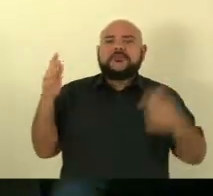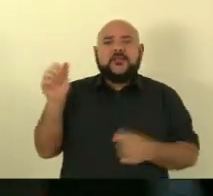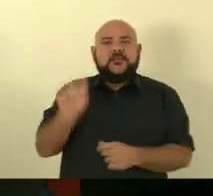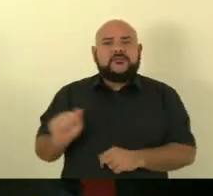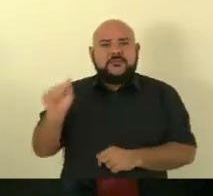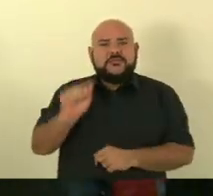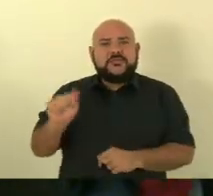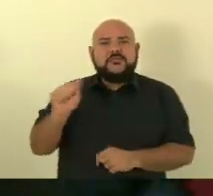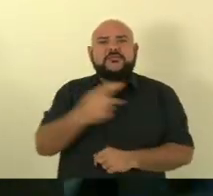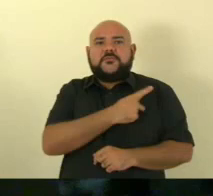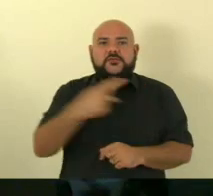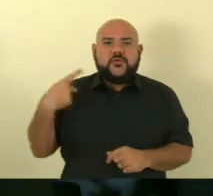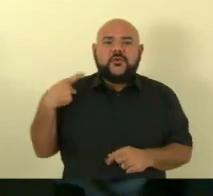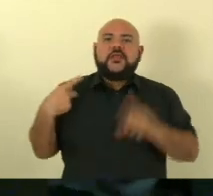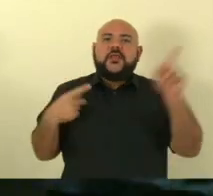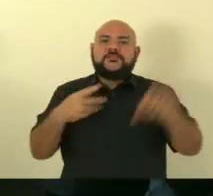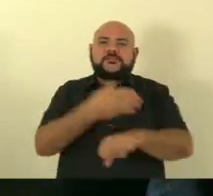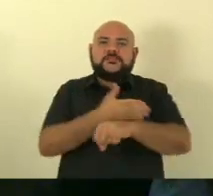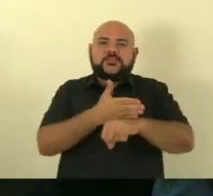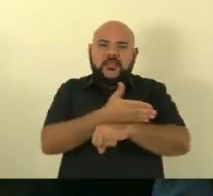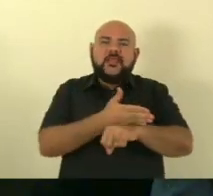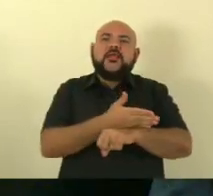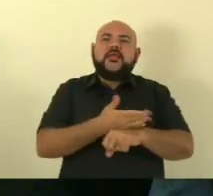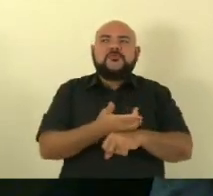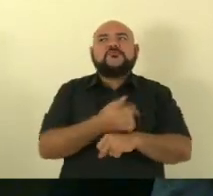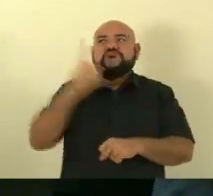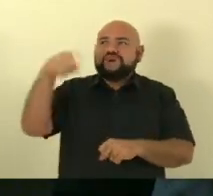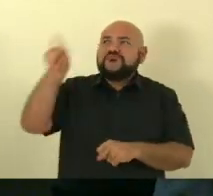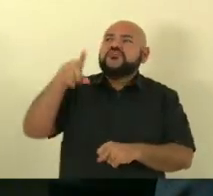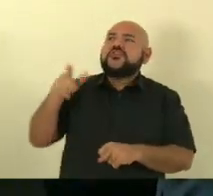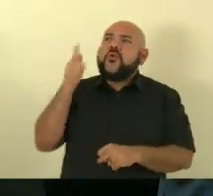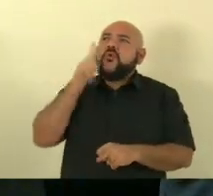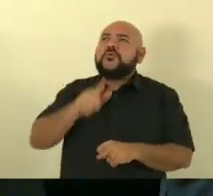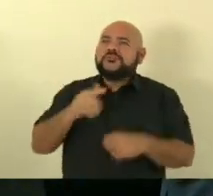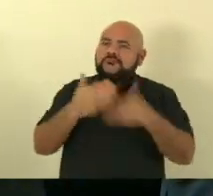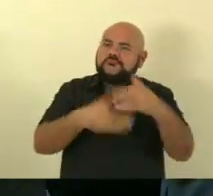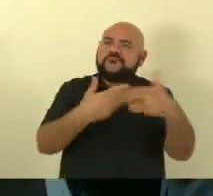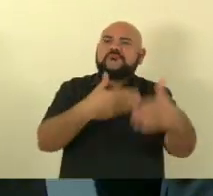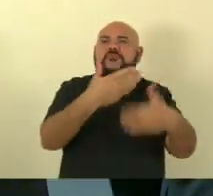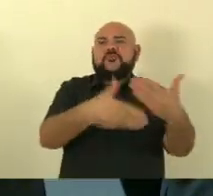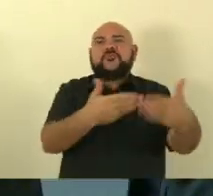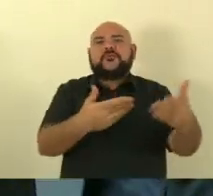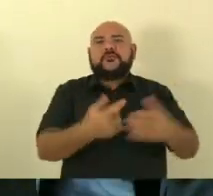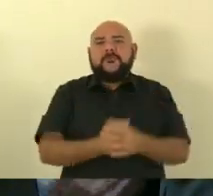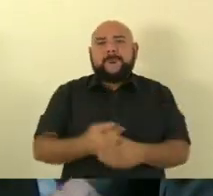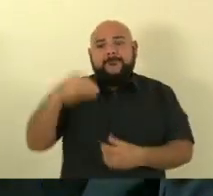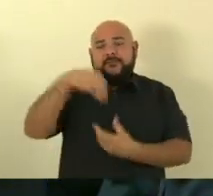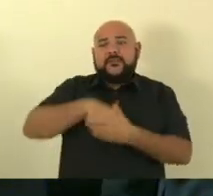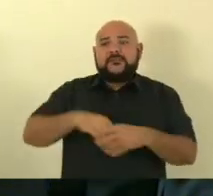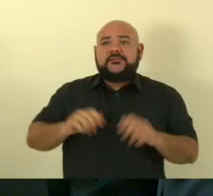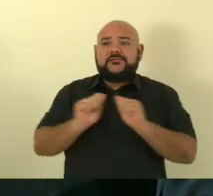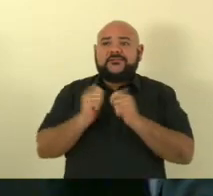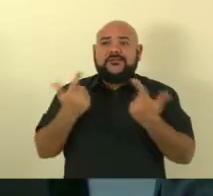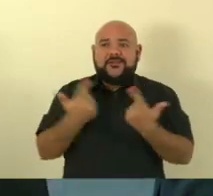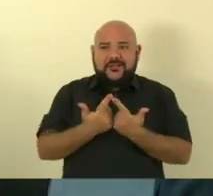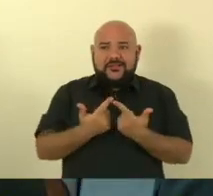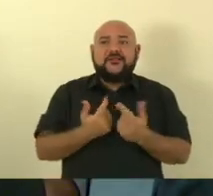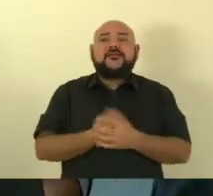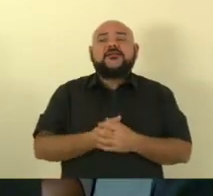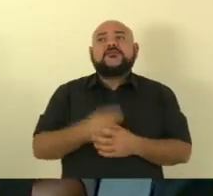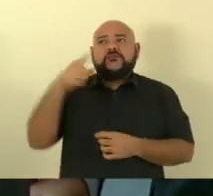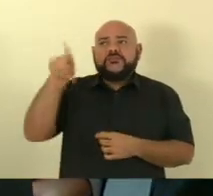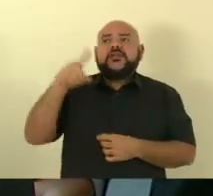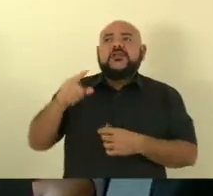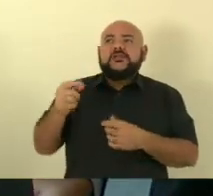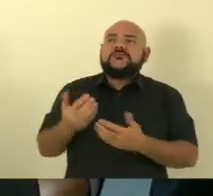abençoando e prosperando o trabalho e que encontrem amparo aqui nesta Casa de Leis, em todo o tempo, nessa guerra que nós travamos aí em